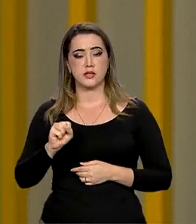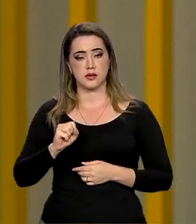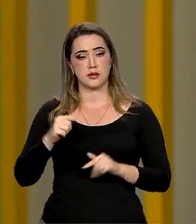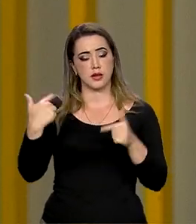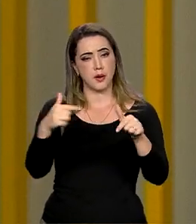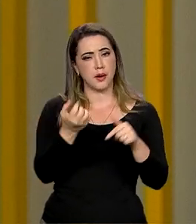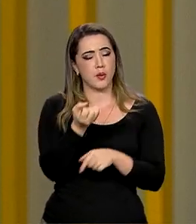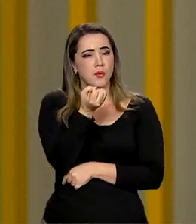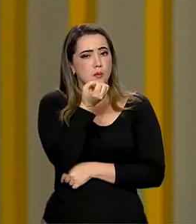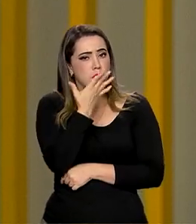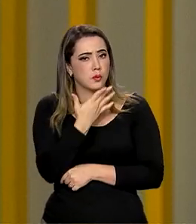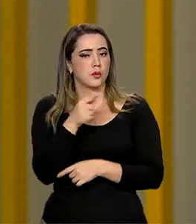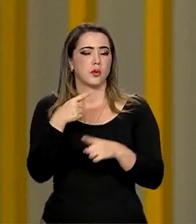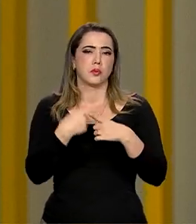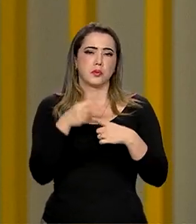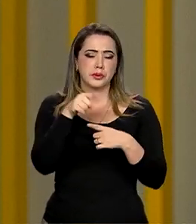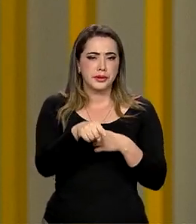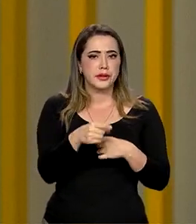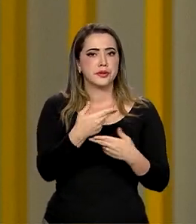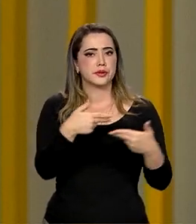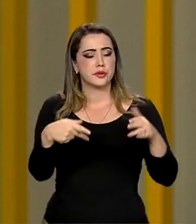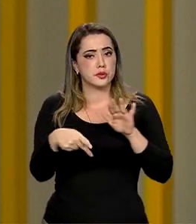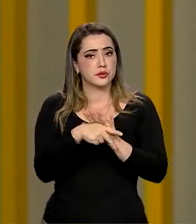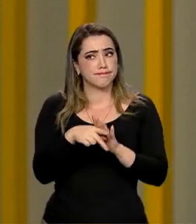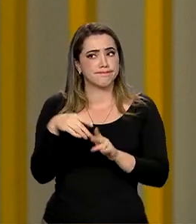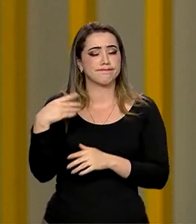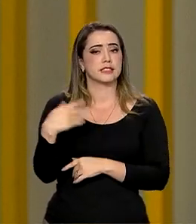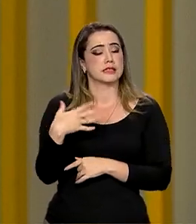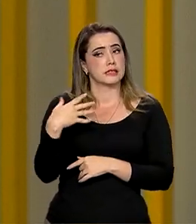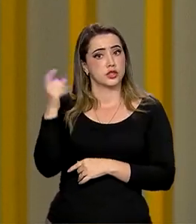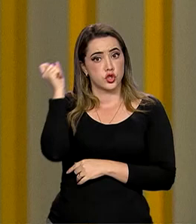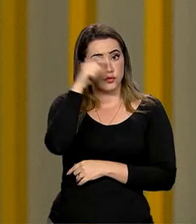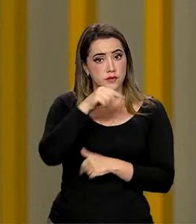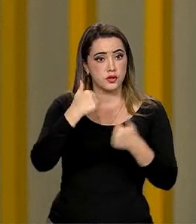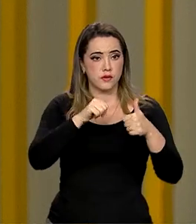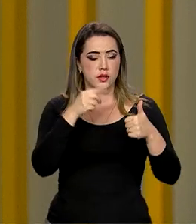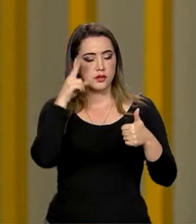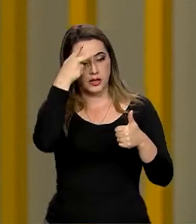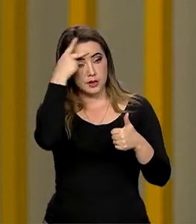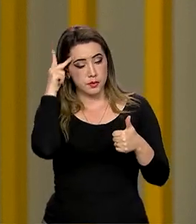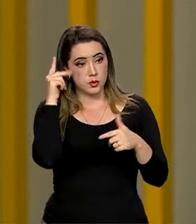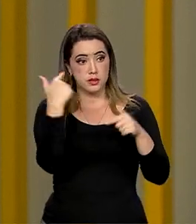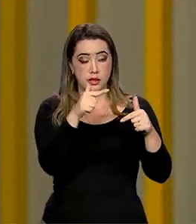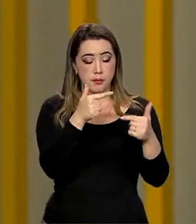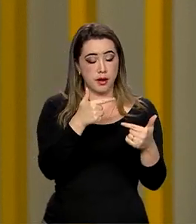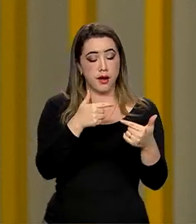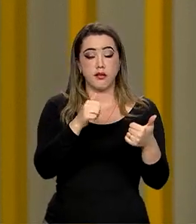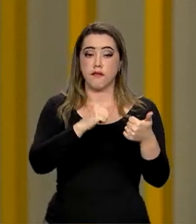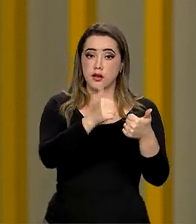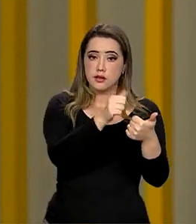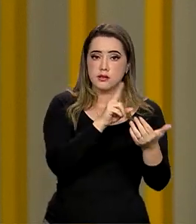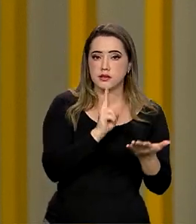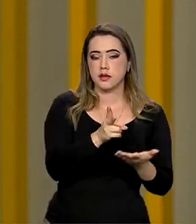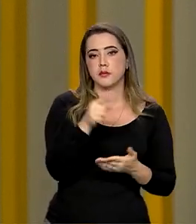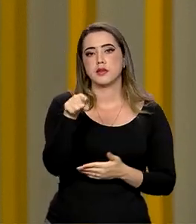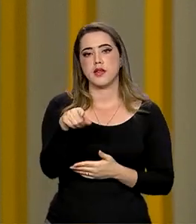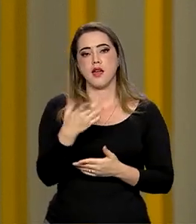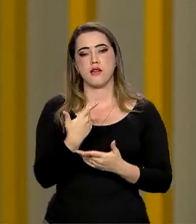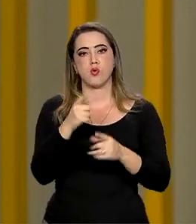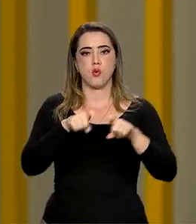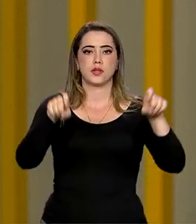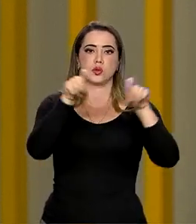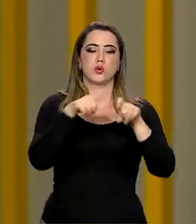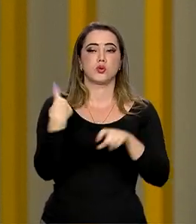porque esses benefícios são de alta complexidade e eles continuam sendo analisados por servidores. Essa automação nos ajuda, nos